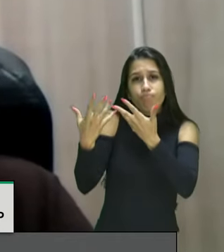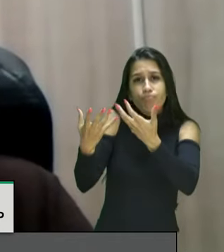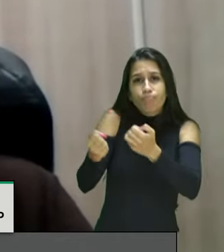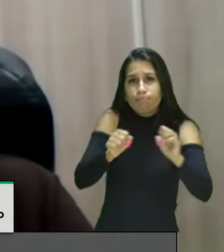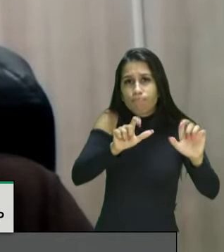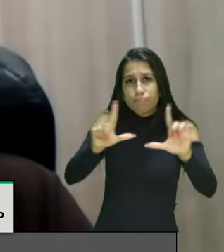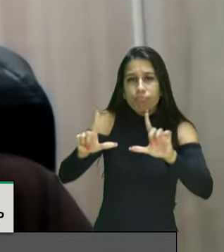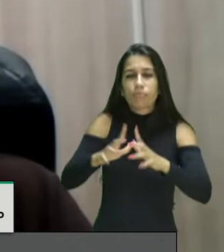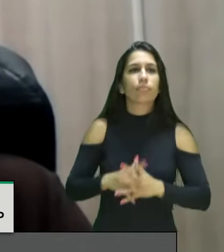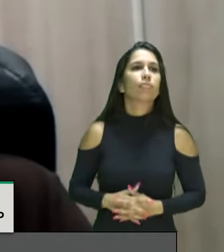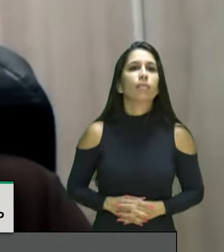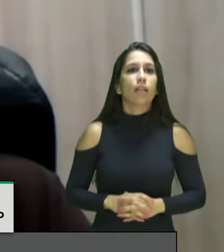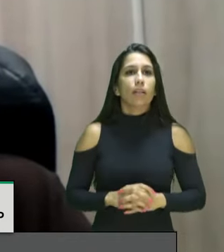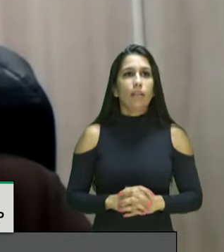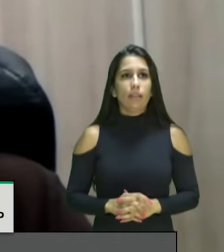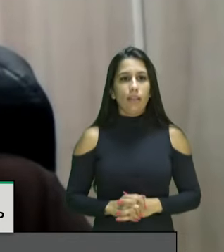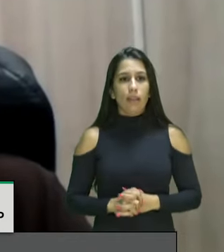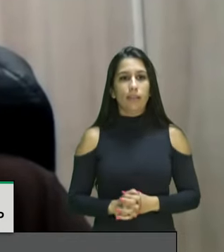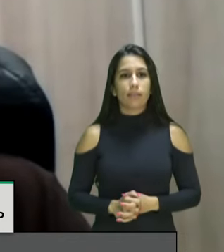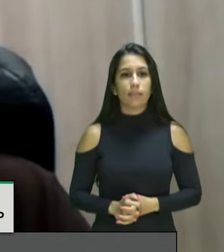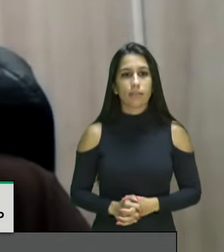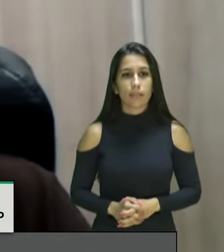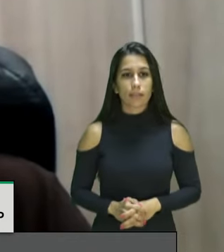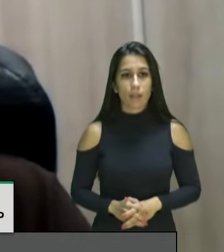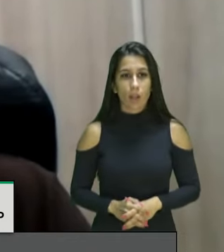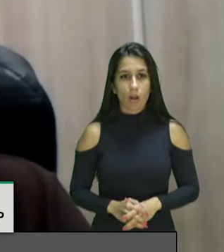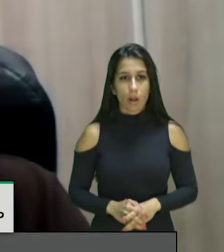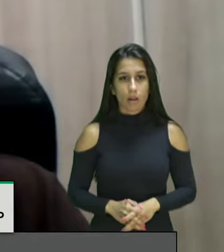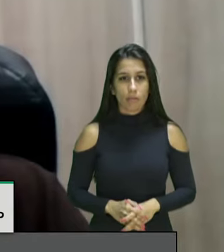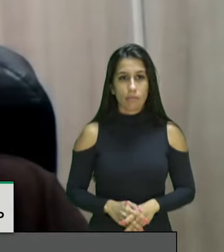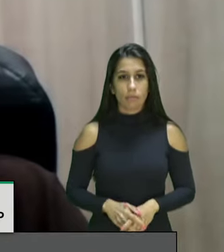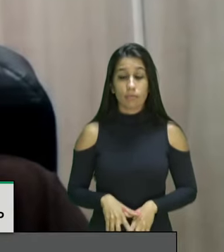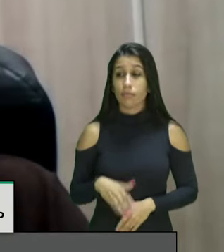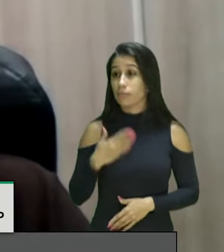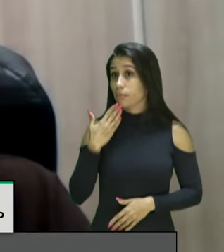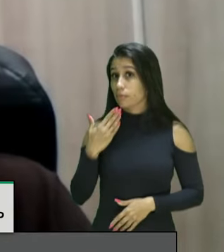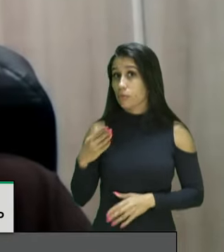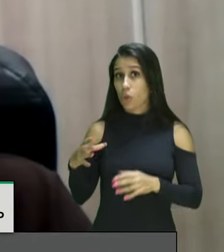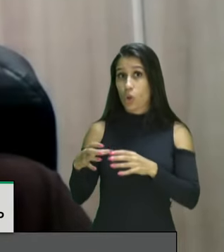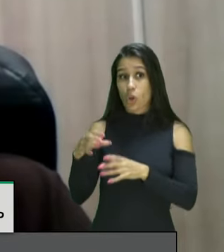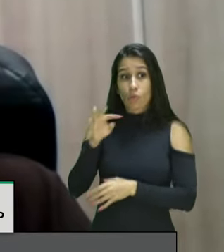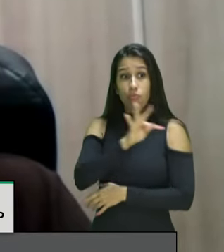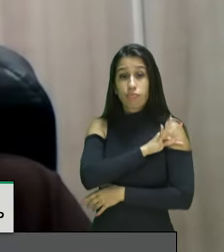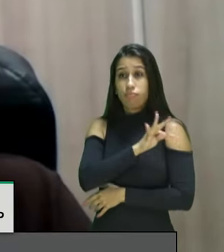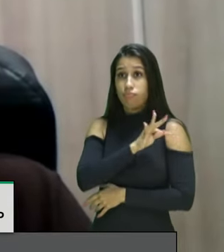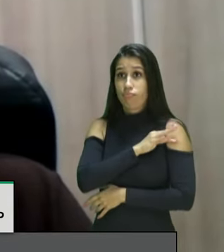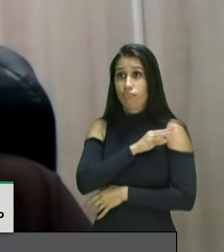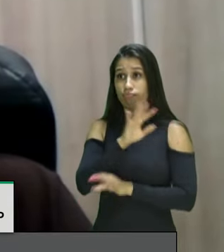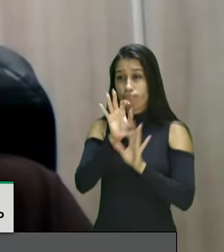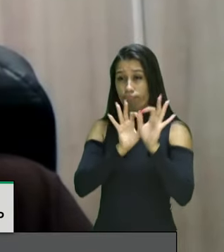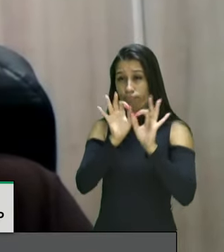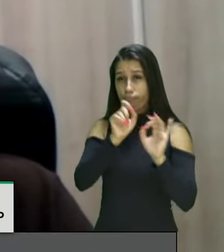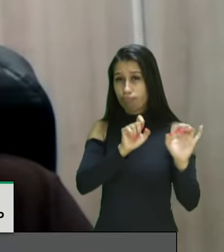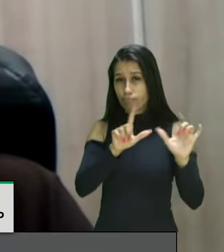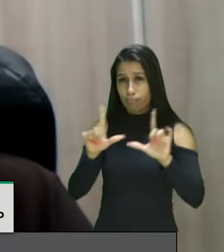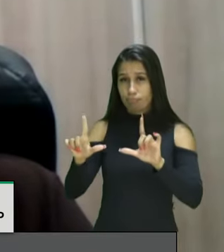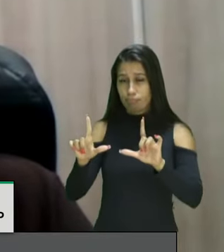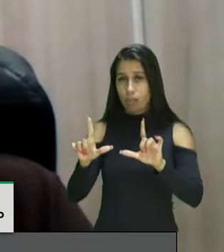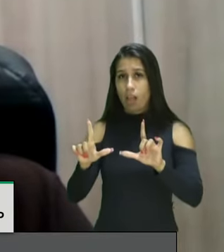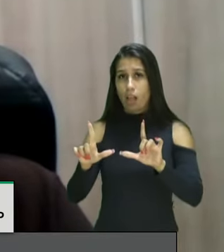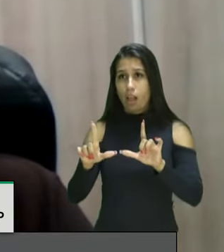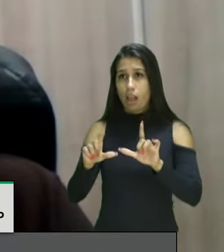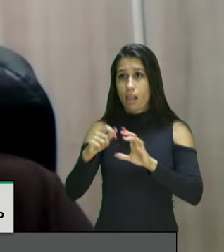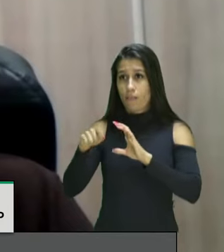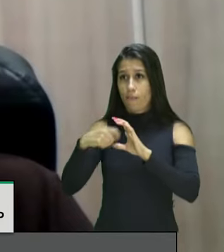mim solicito aí a assessoria técnica que disponibilize o vídeo